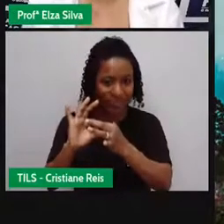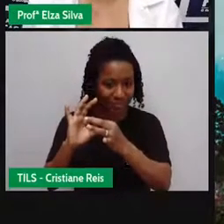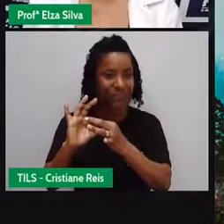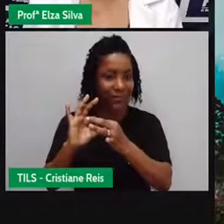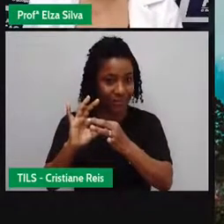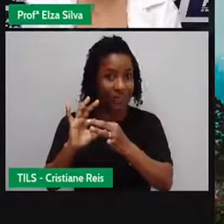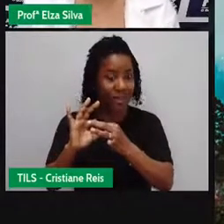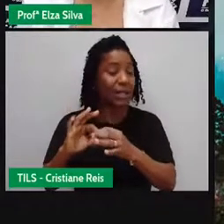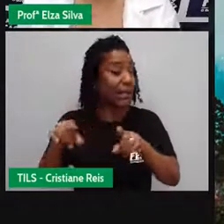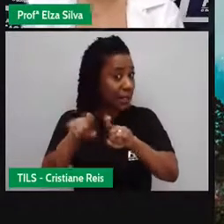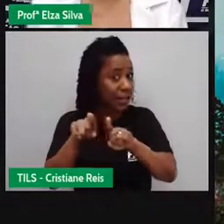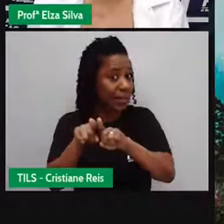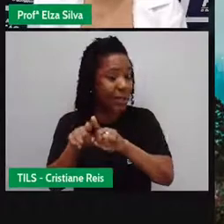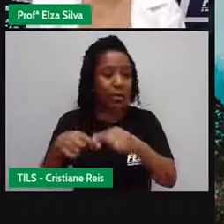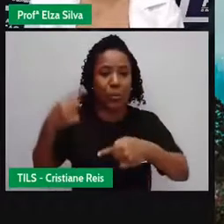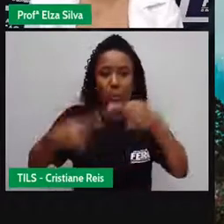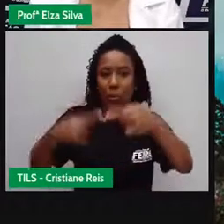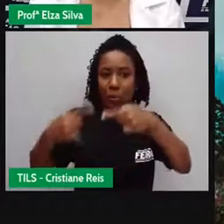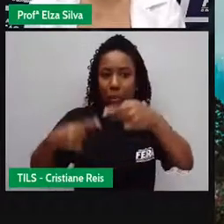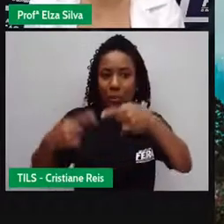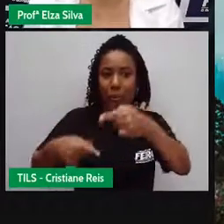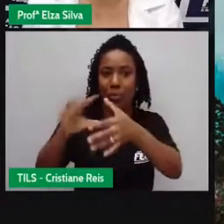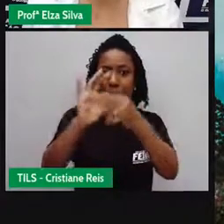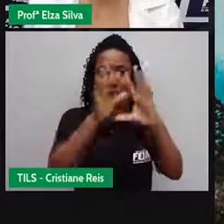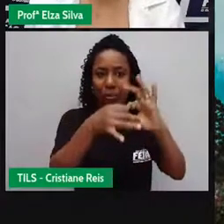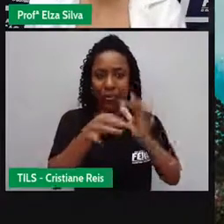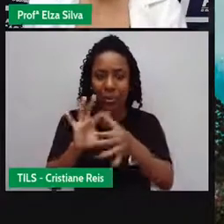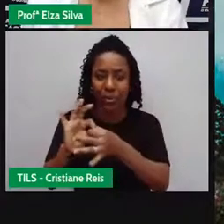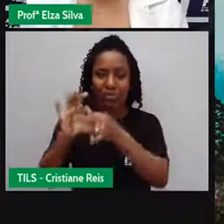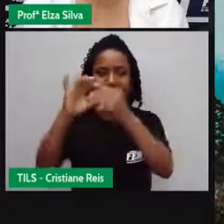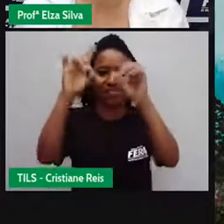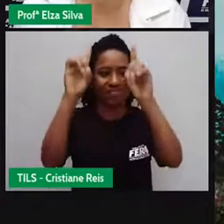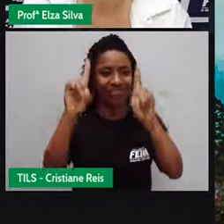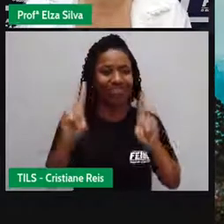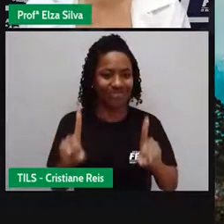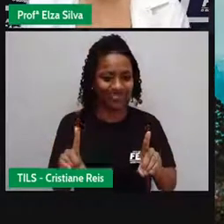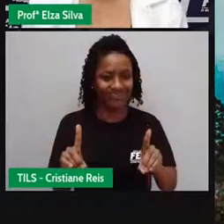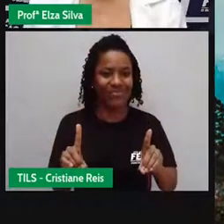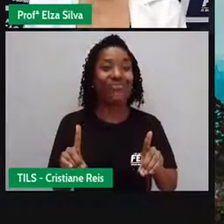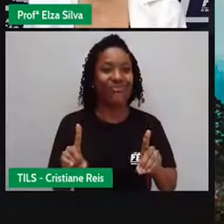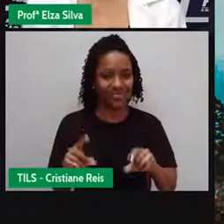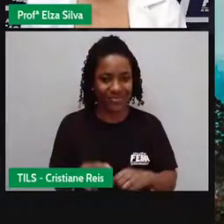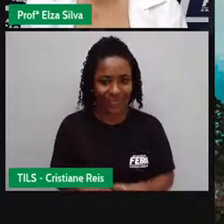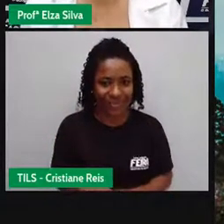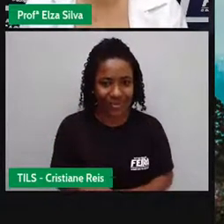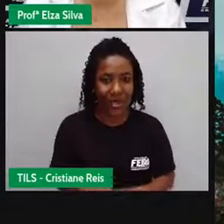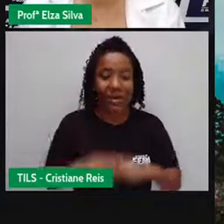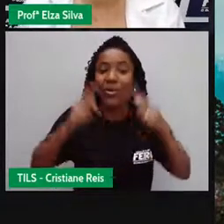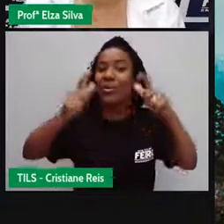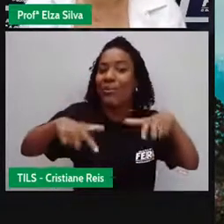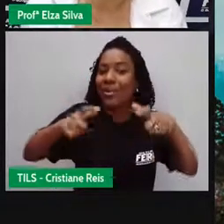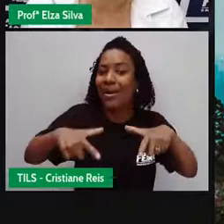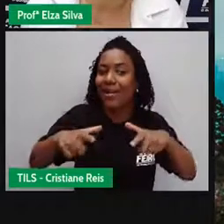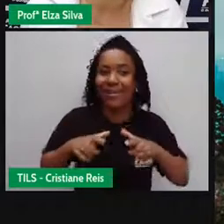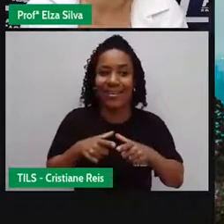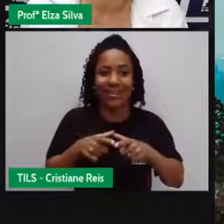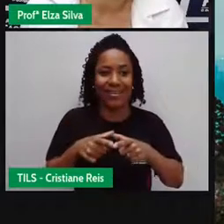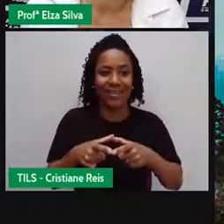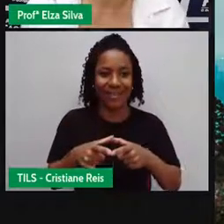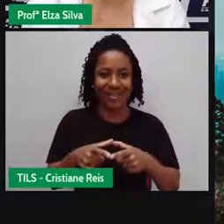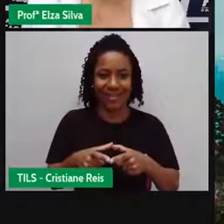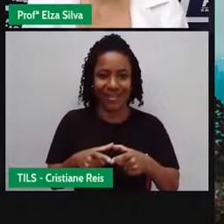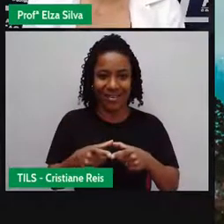iremos falar um pouco mais sobre esse tema na próxima aula, eles irão acontecer em Tóquio, no Japão.